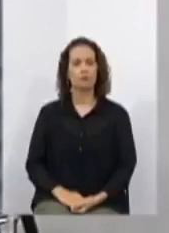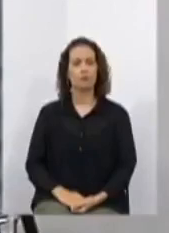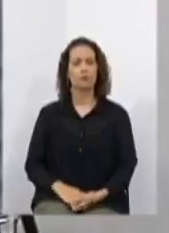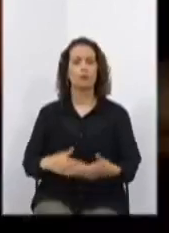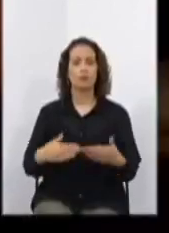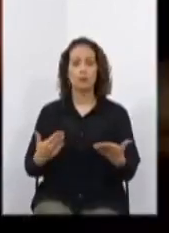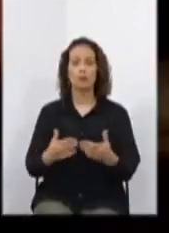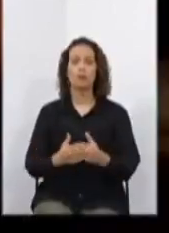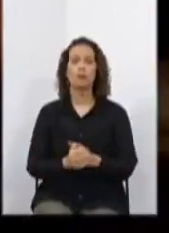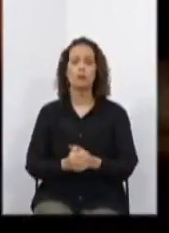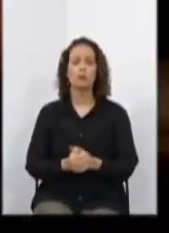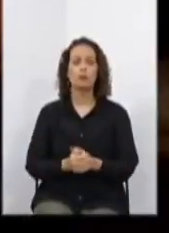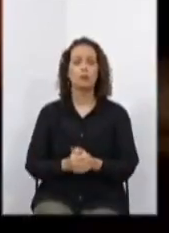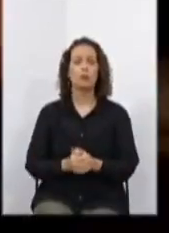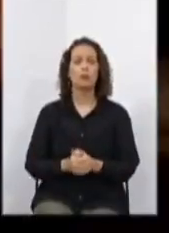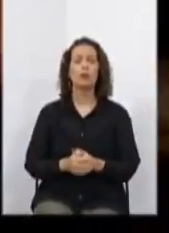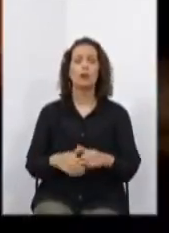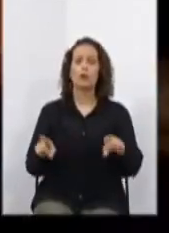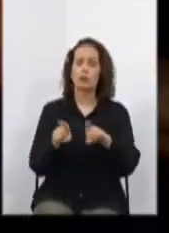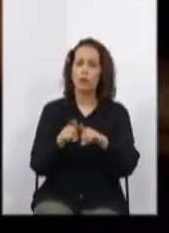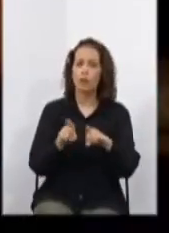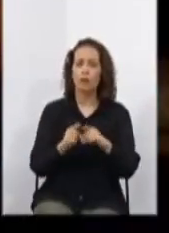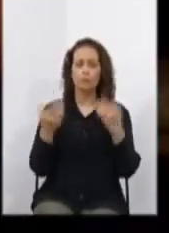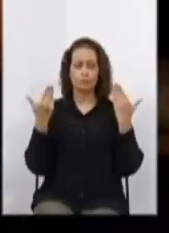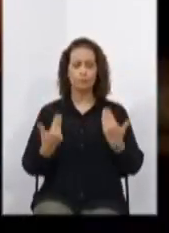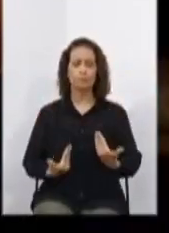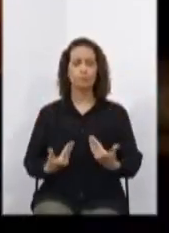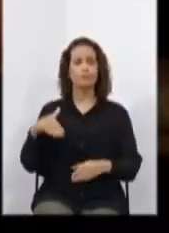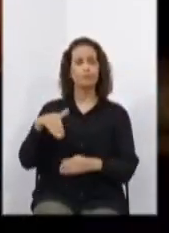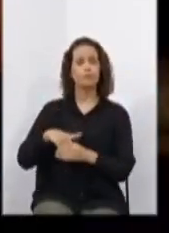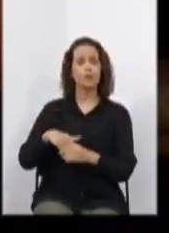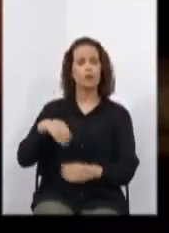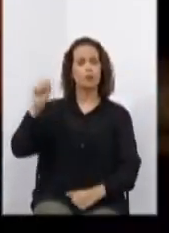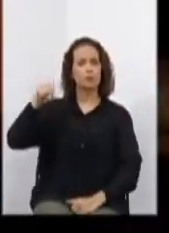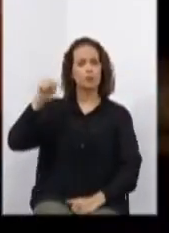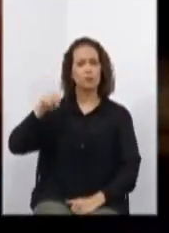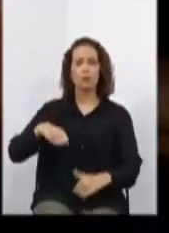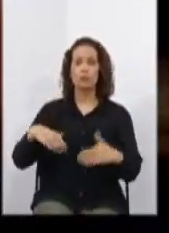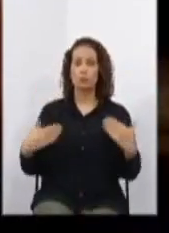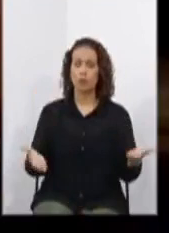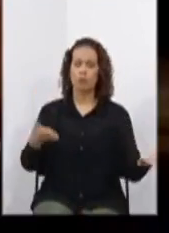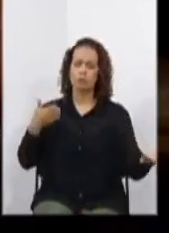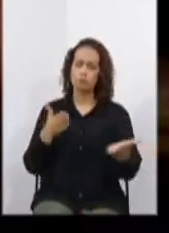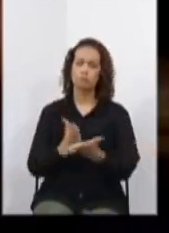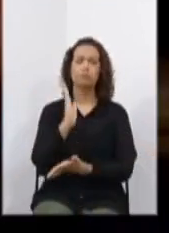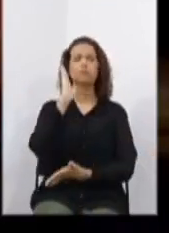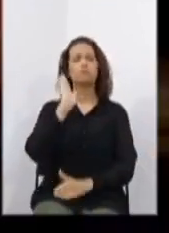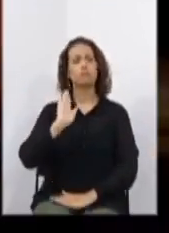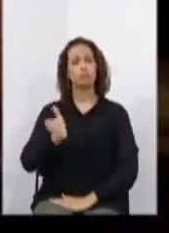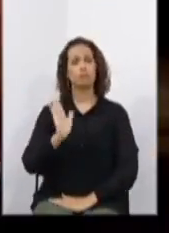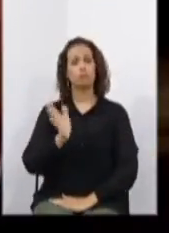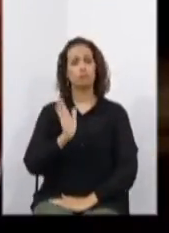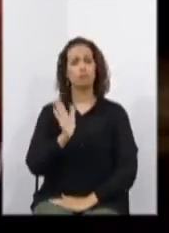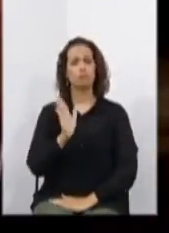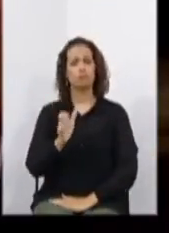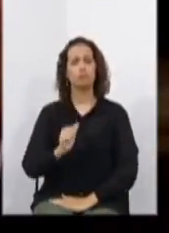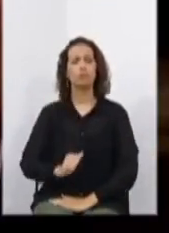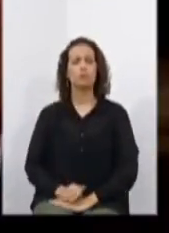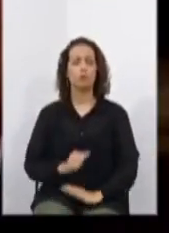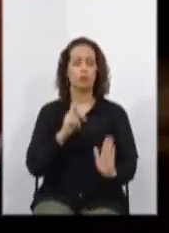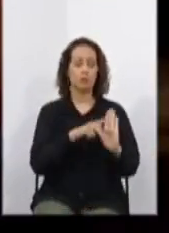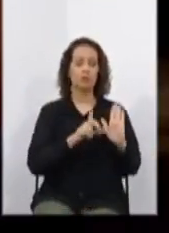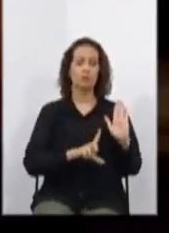parlamentar também vota sim. Portanto, está aprovado o parecer ao projeto de lei